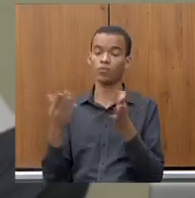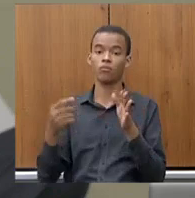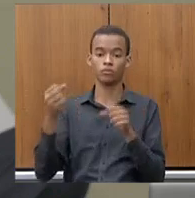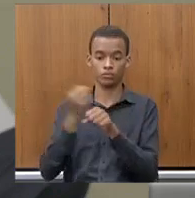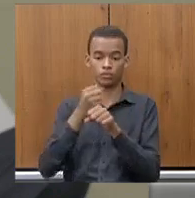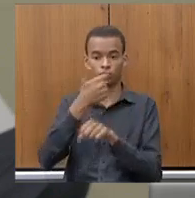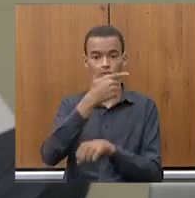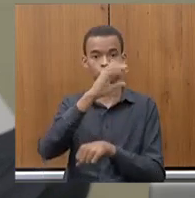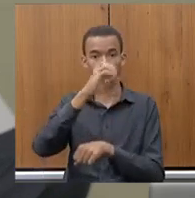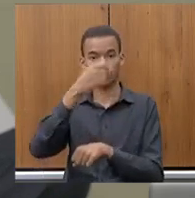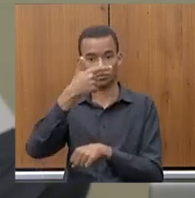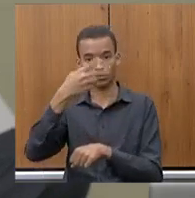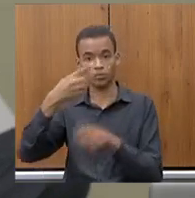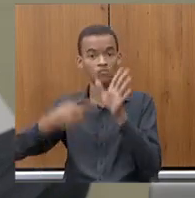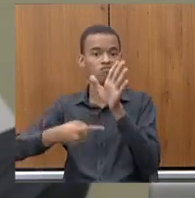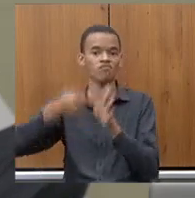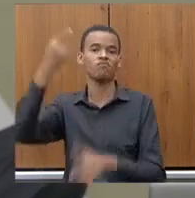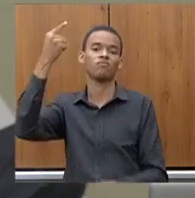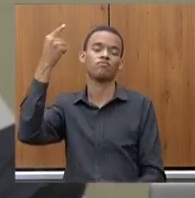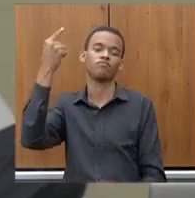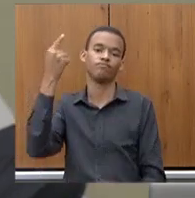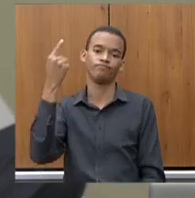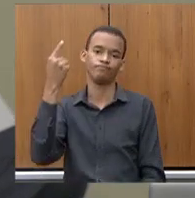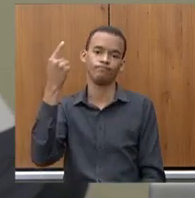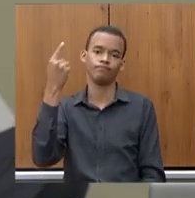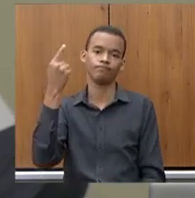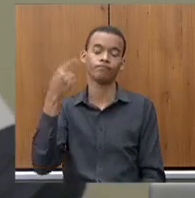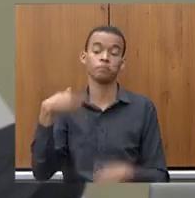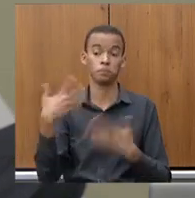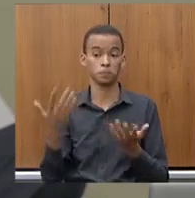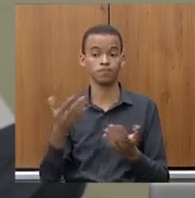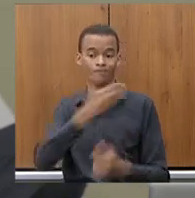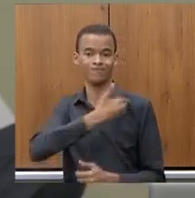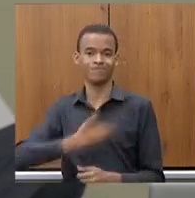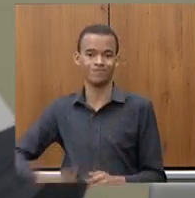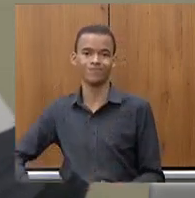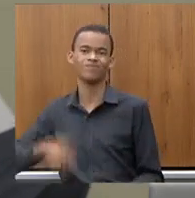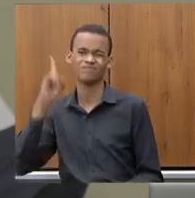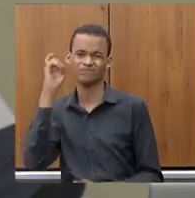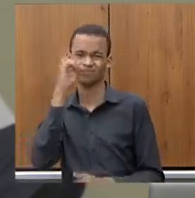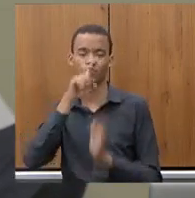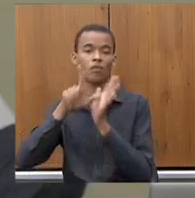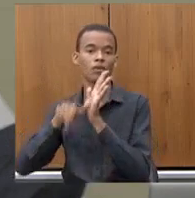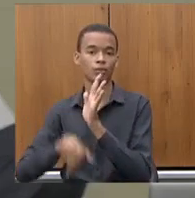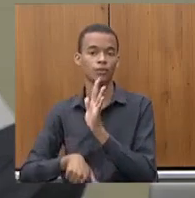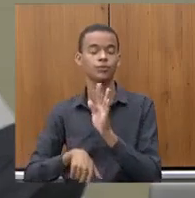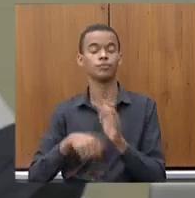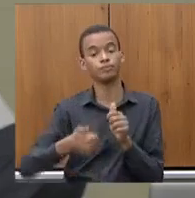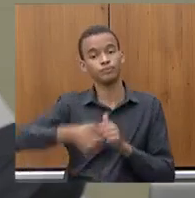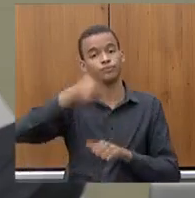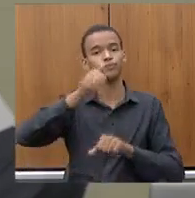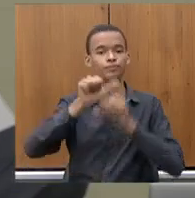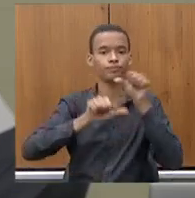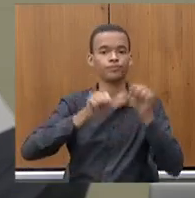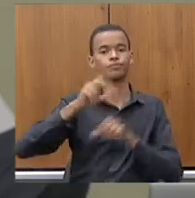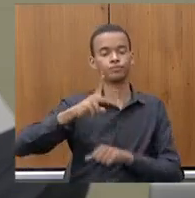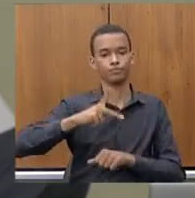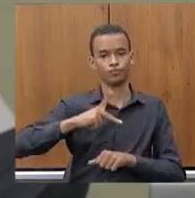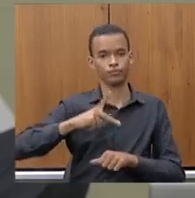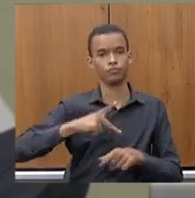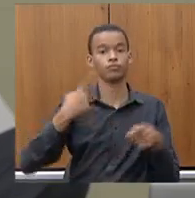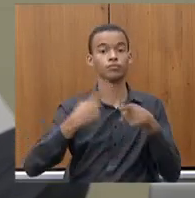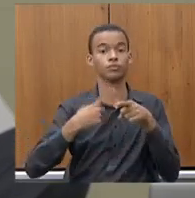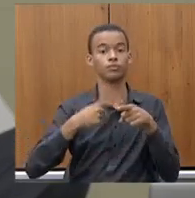numa gestão privada numa empresa mais ágil mais dinâmica a gente percebe que o cidadão